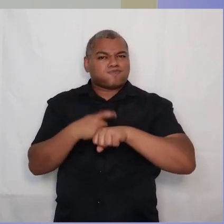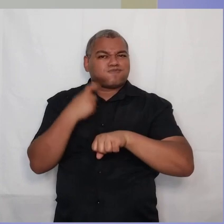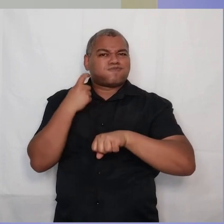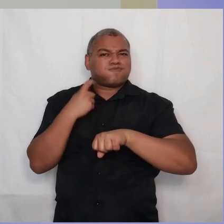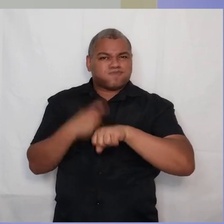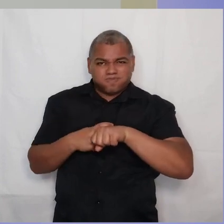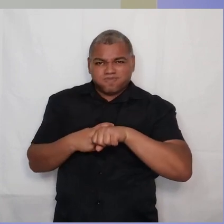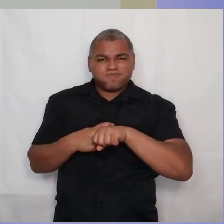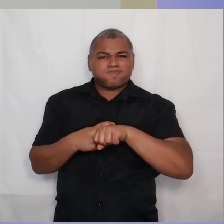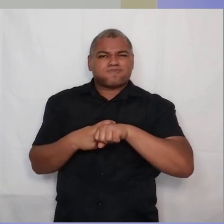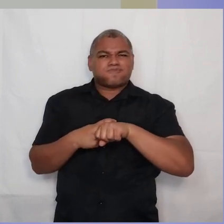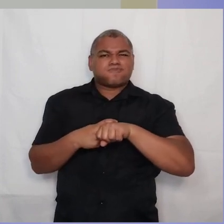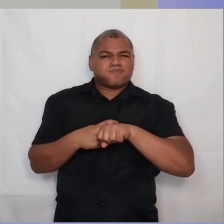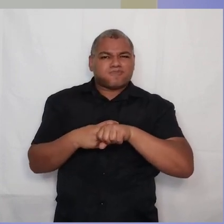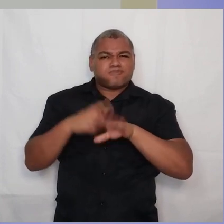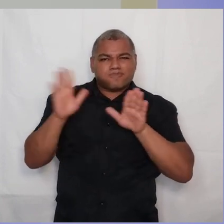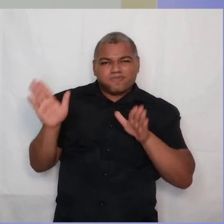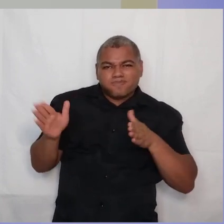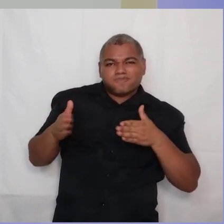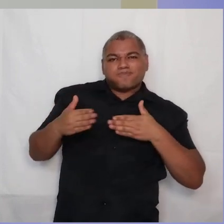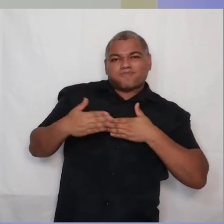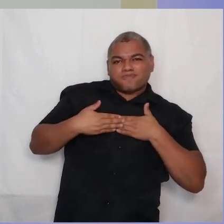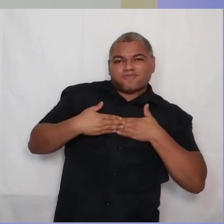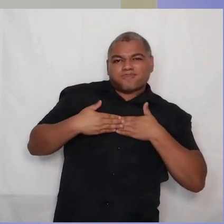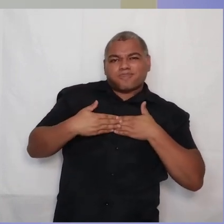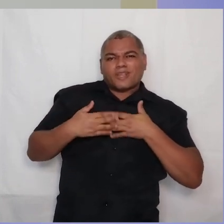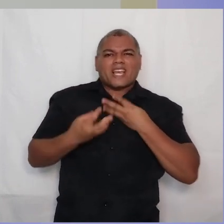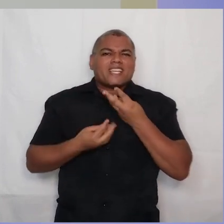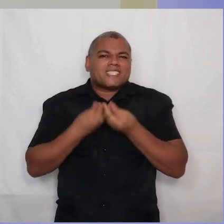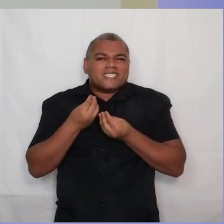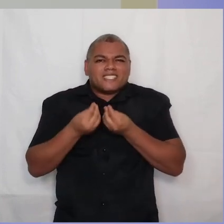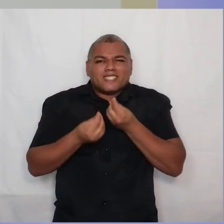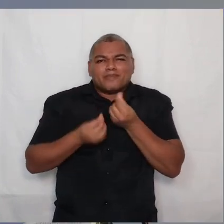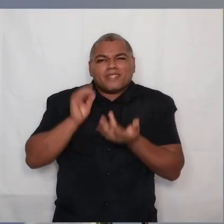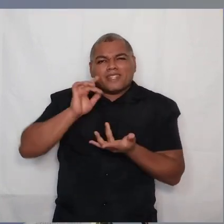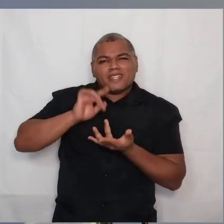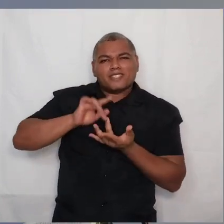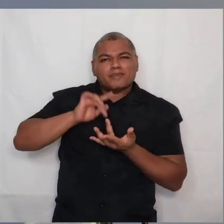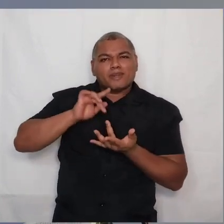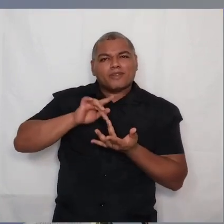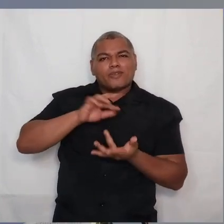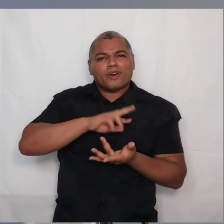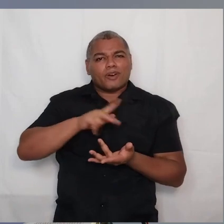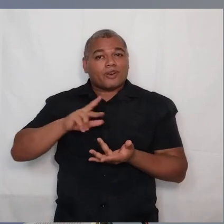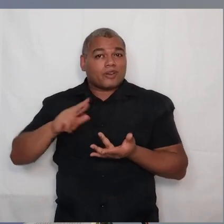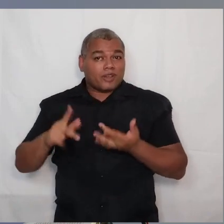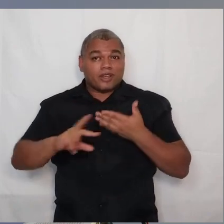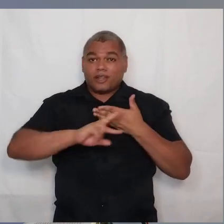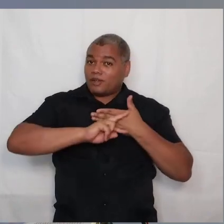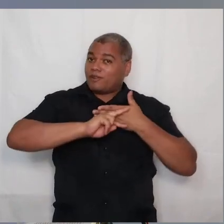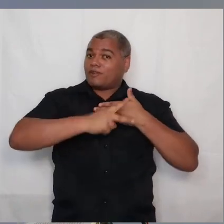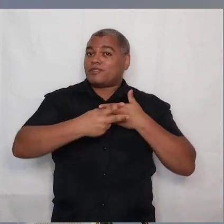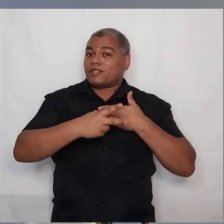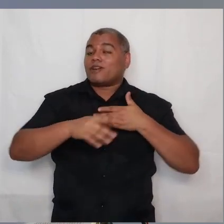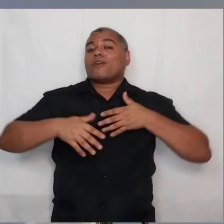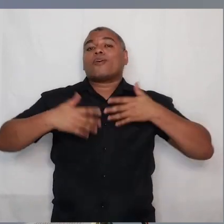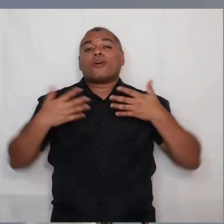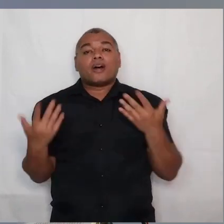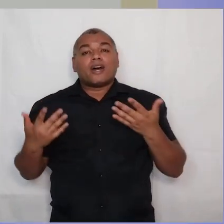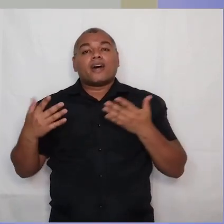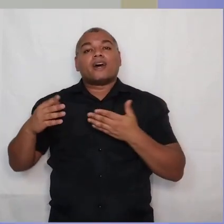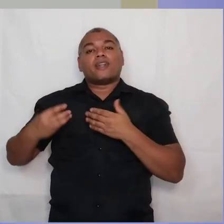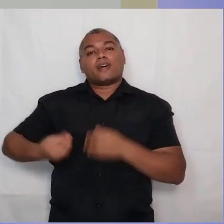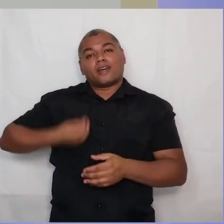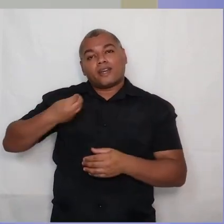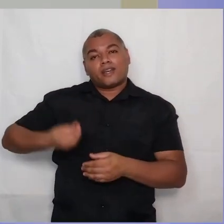empedernido, um coração que não tinha sensibilidade espiritual. E a consequência drástica era esse total afastamento de